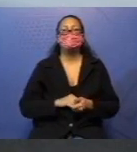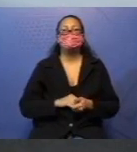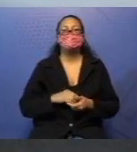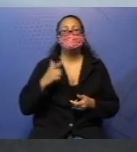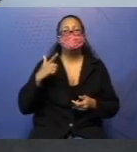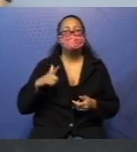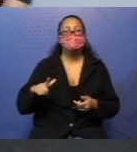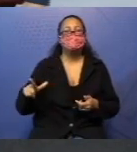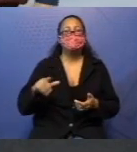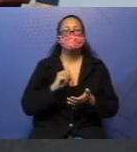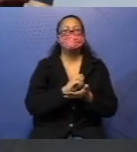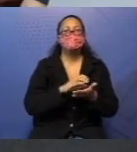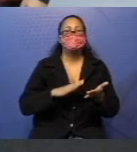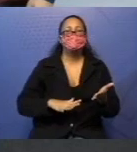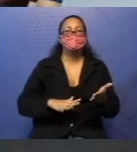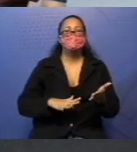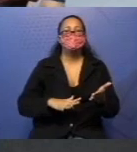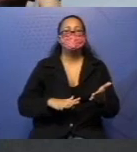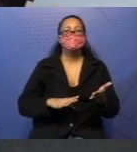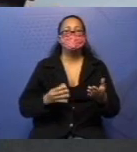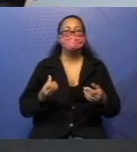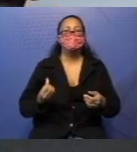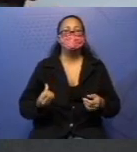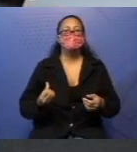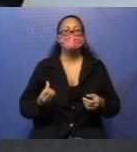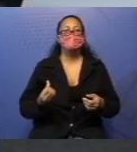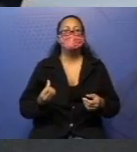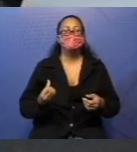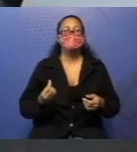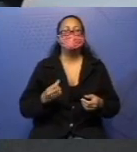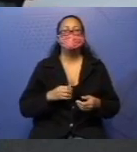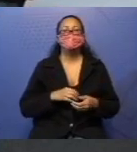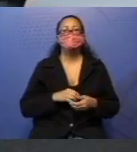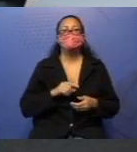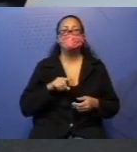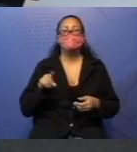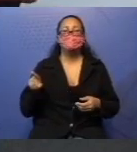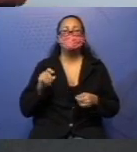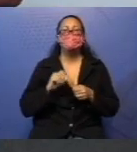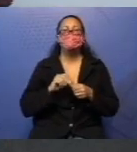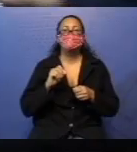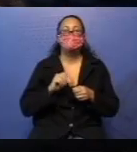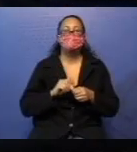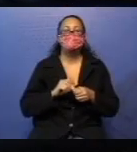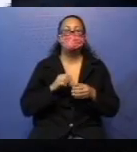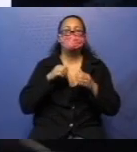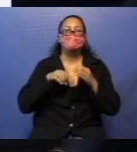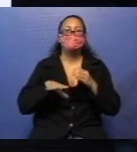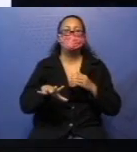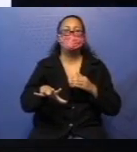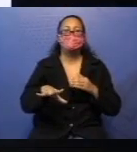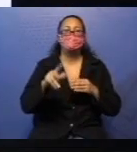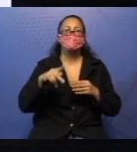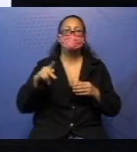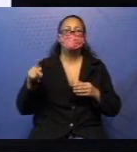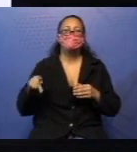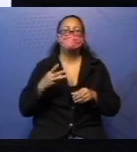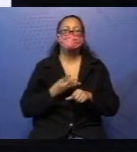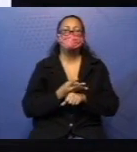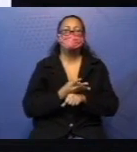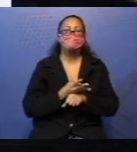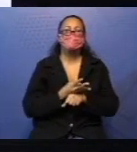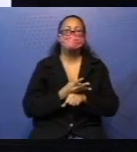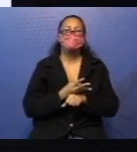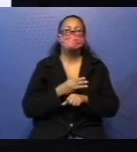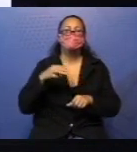Continuação das atividades. Estamos na atividade 6, que essas vocês terão que fazer e mandar para o Mariana consultou alguns sites